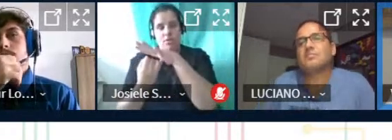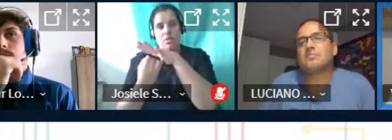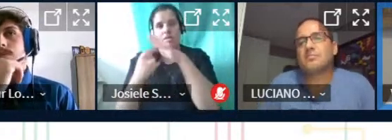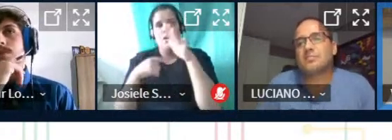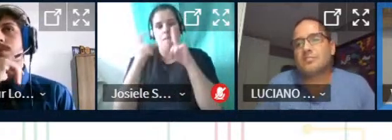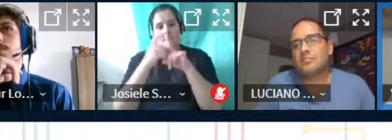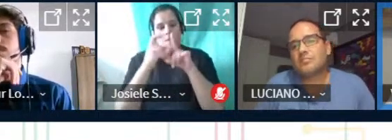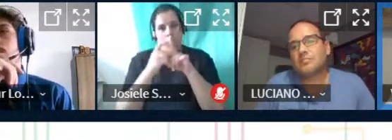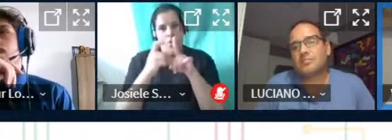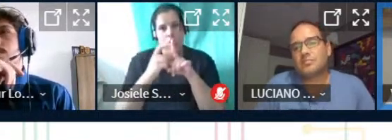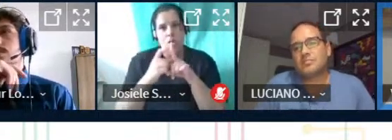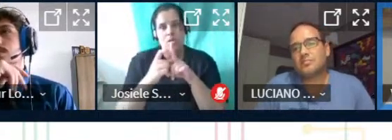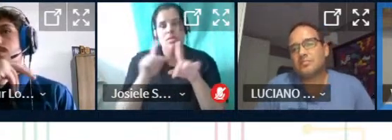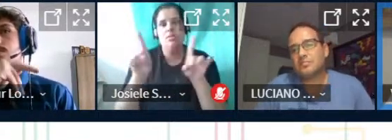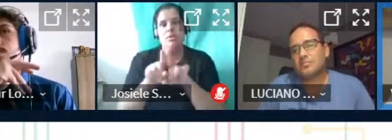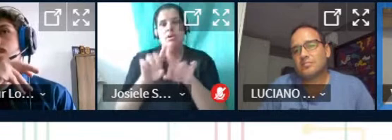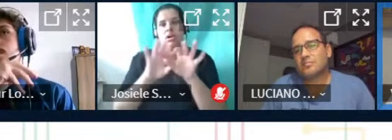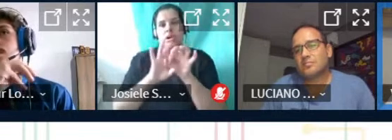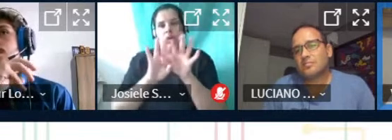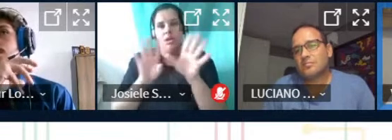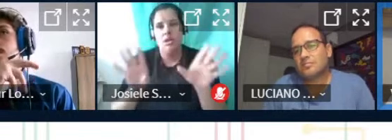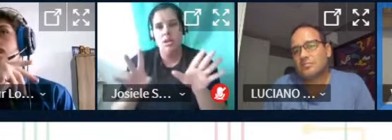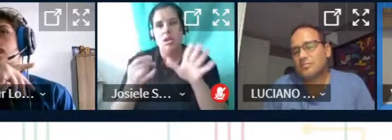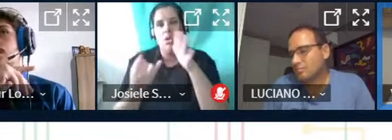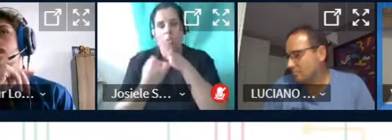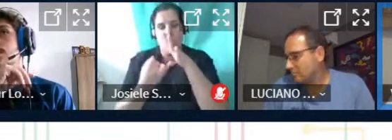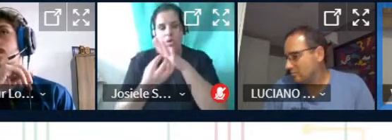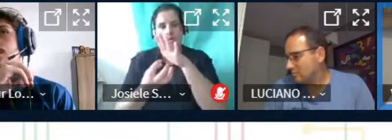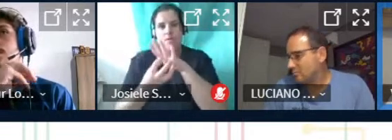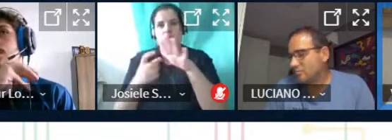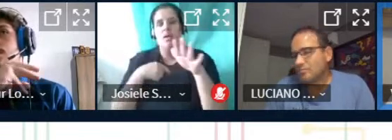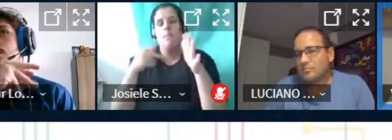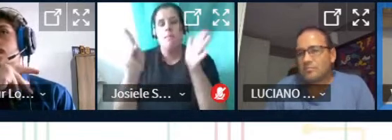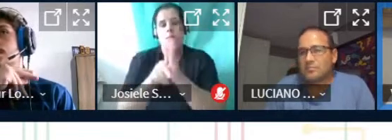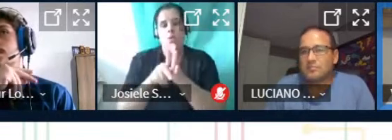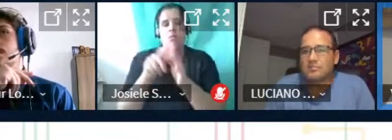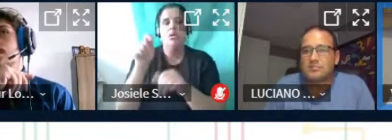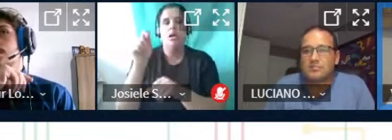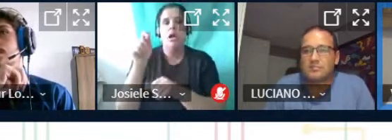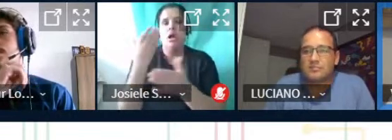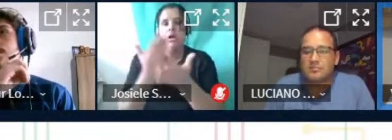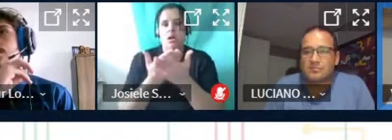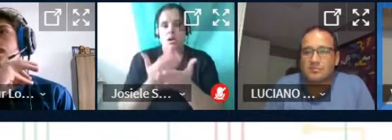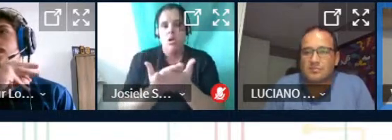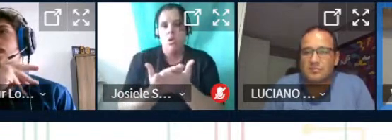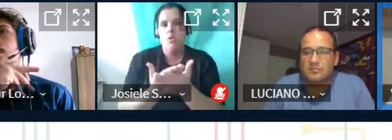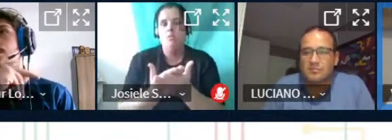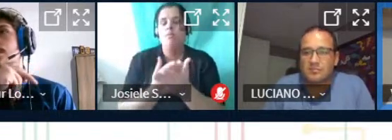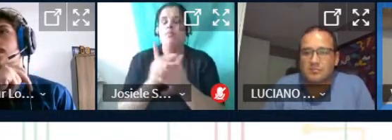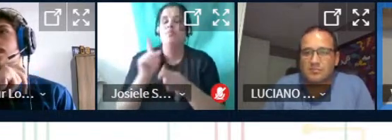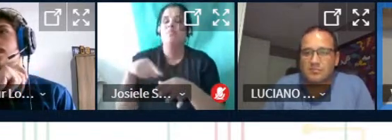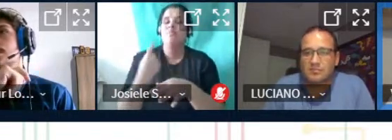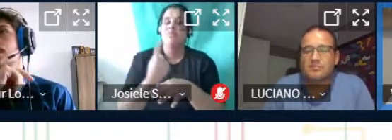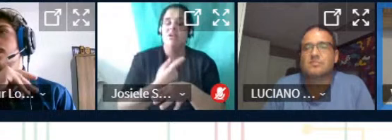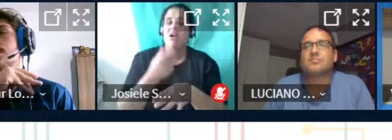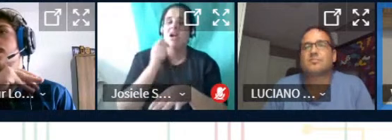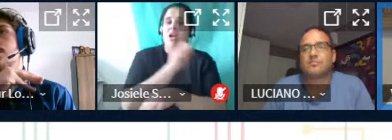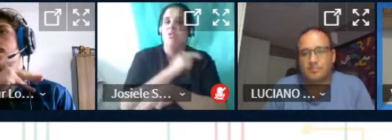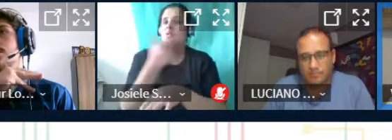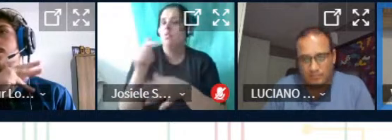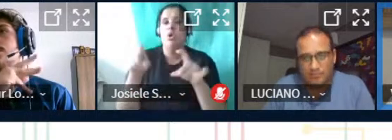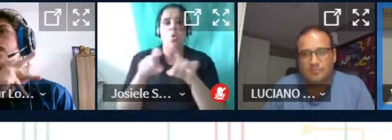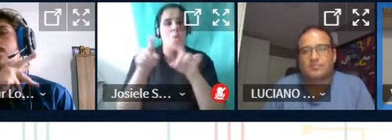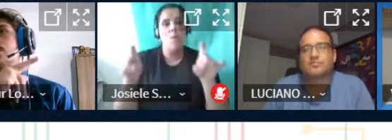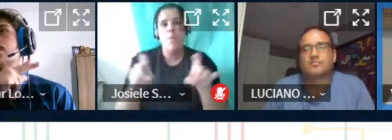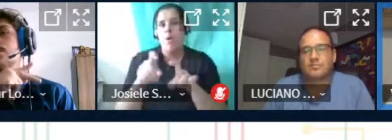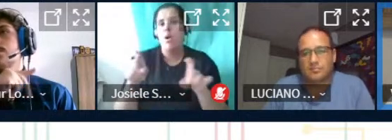com as licenças que o IFE tem ali estudantis e tudo mais e muitos dos nossos alunos não tem computadores ou